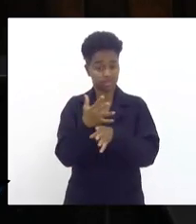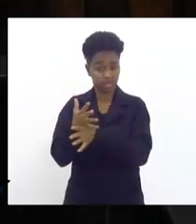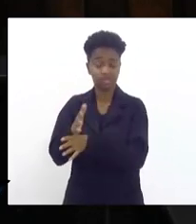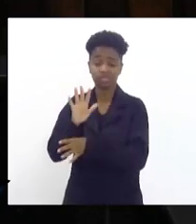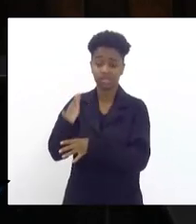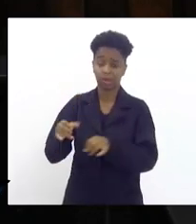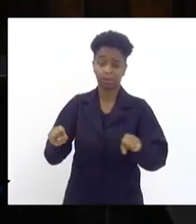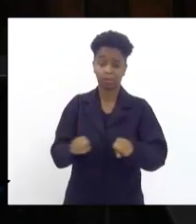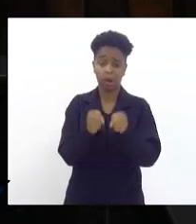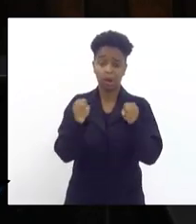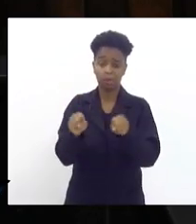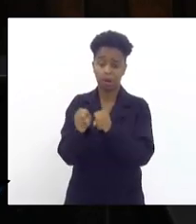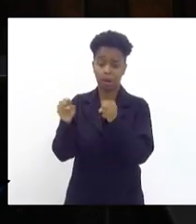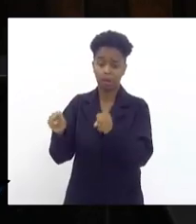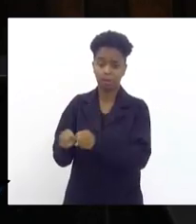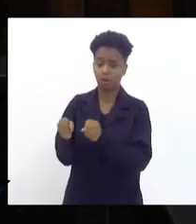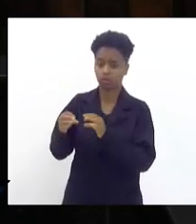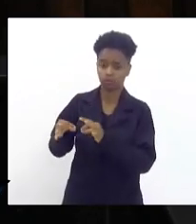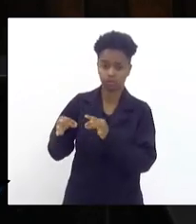quebrados,